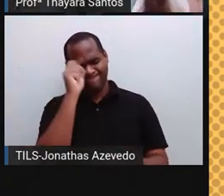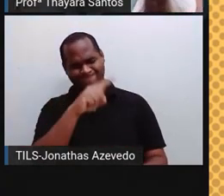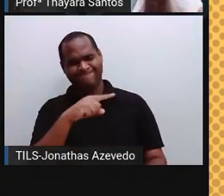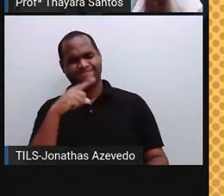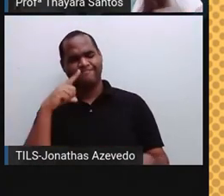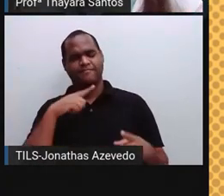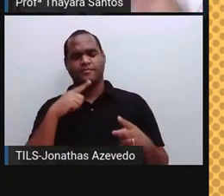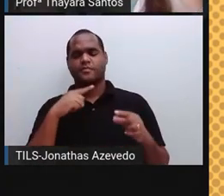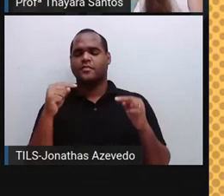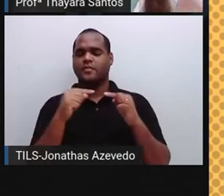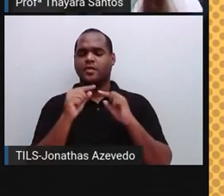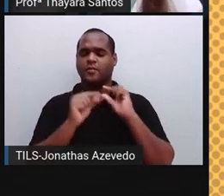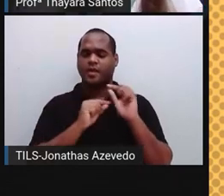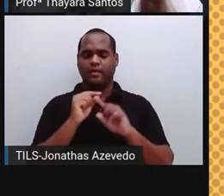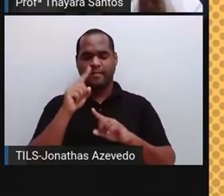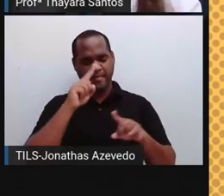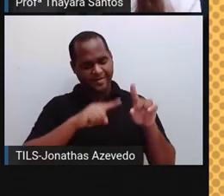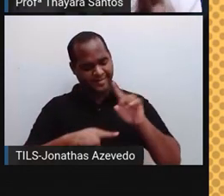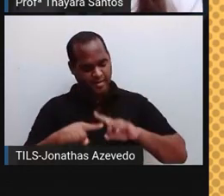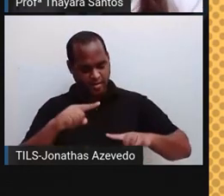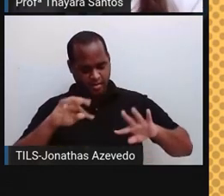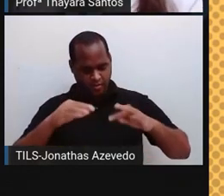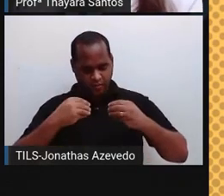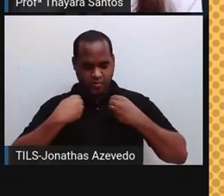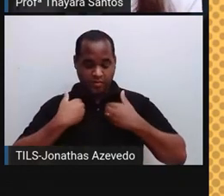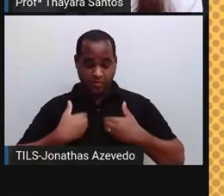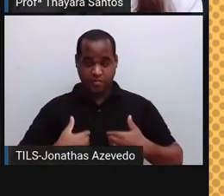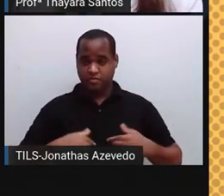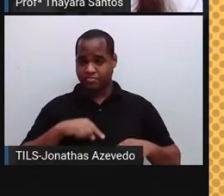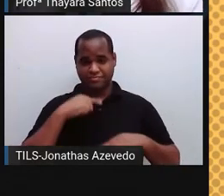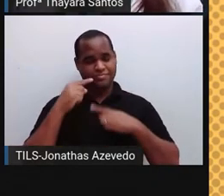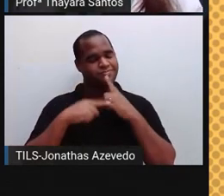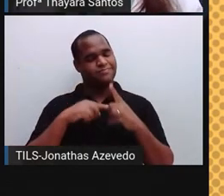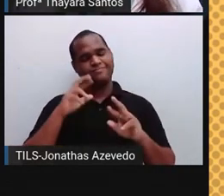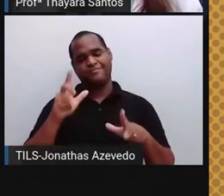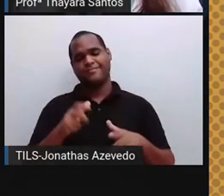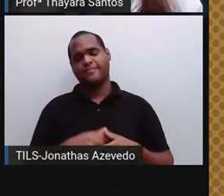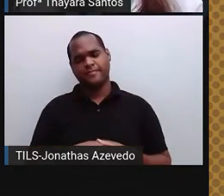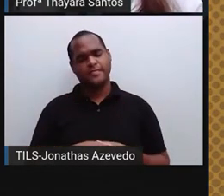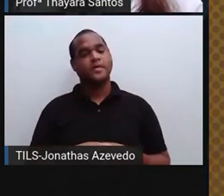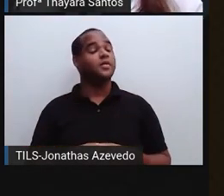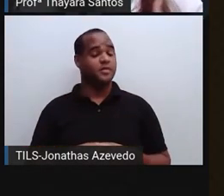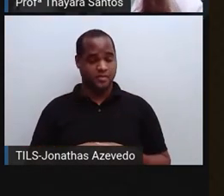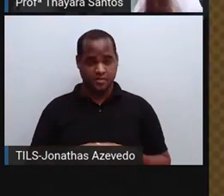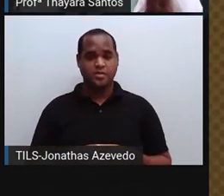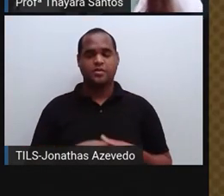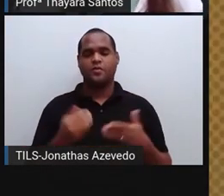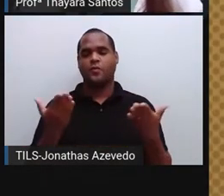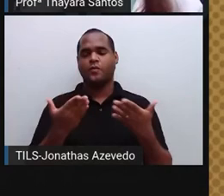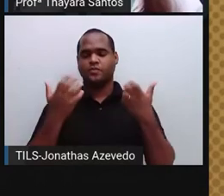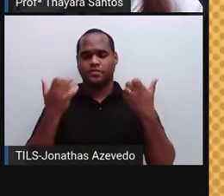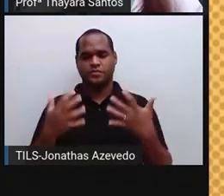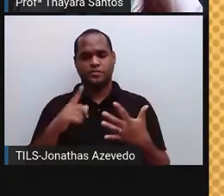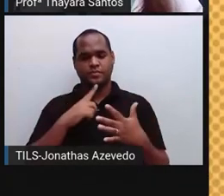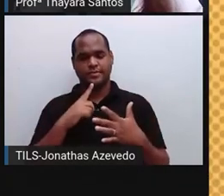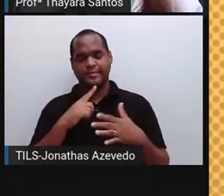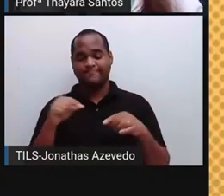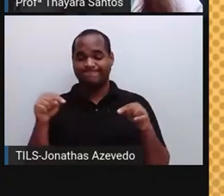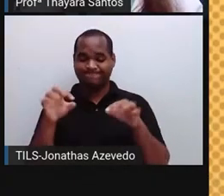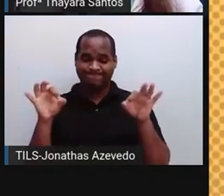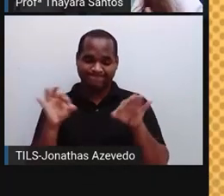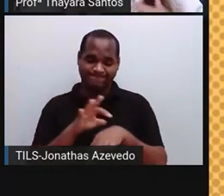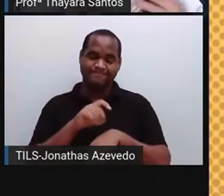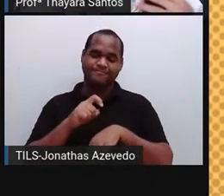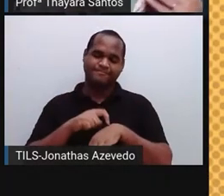porque a função dele comandar todo o nosso organismo não teria como ser diferente. E, por hoje, a gente vai ficar por aqui.